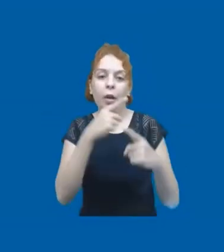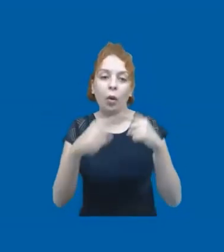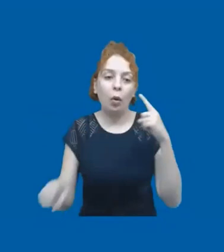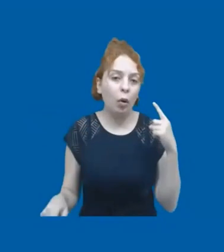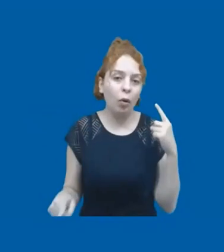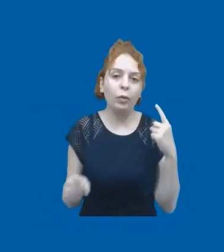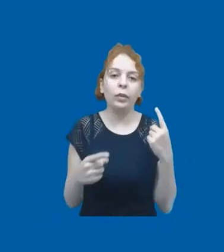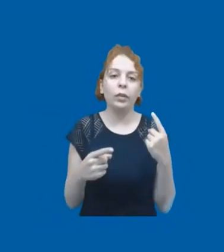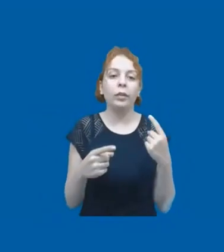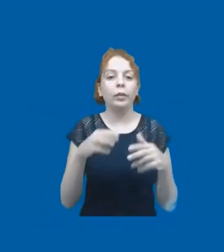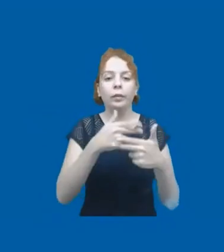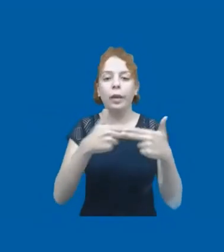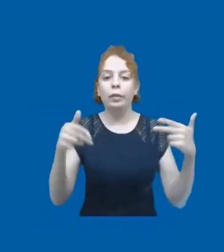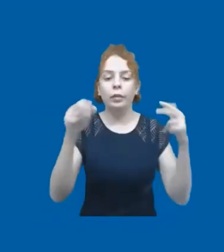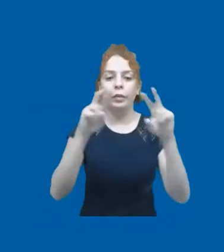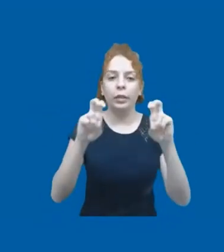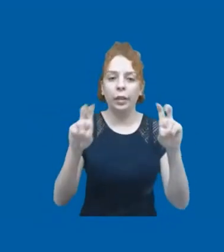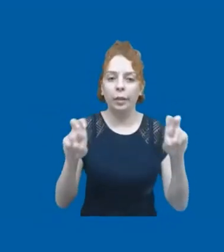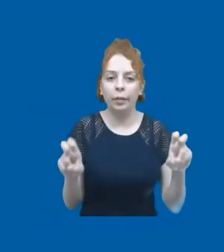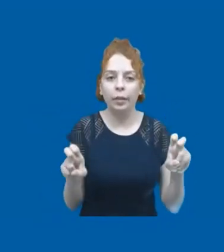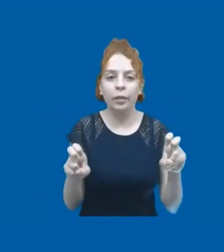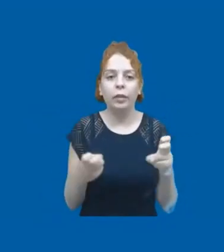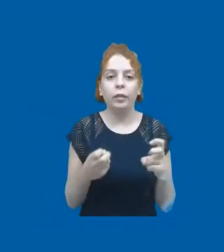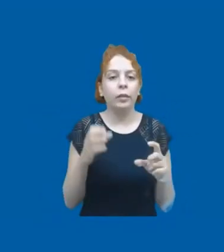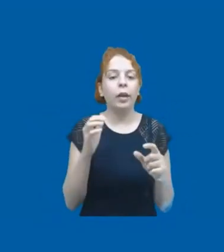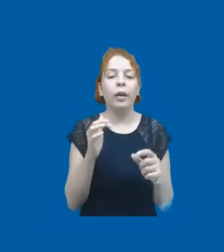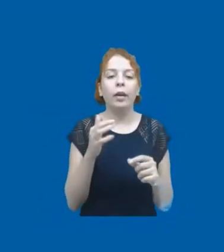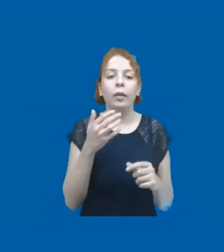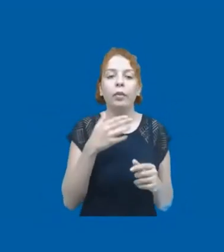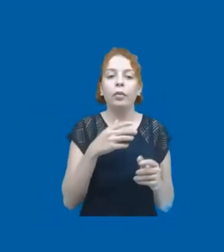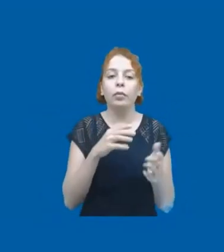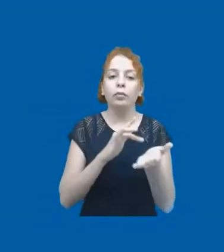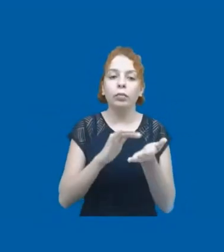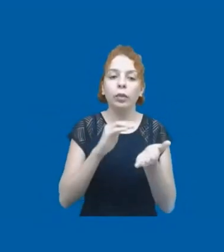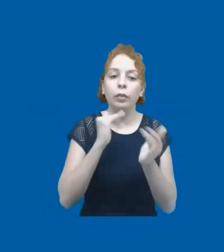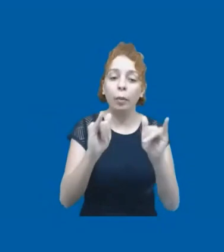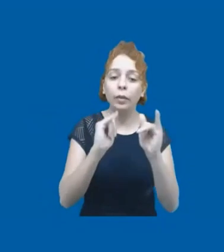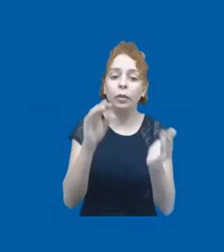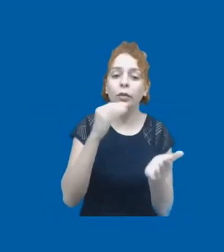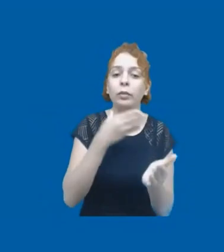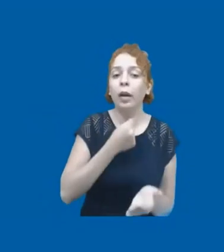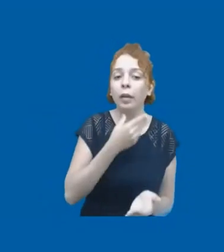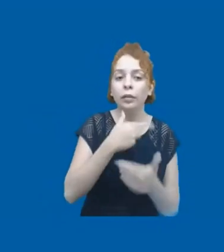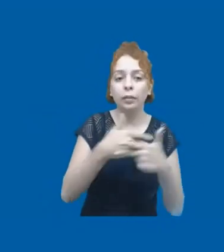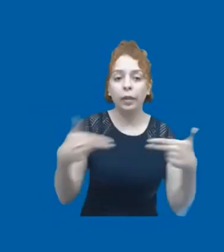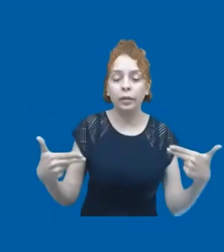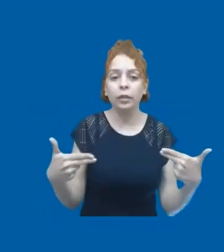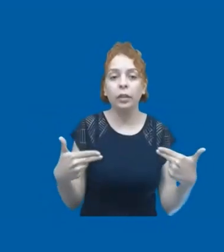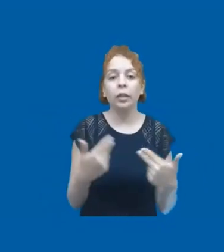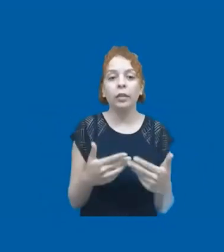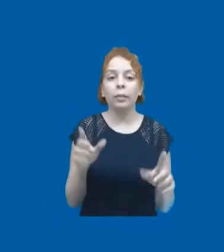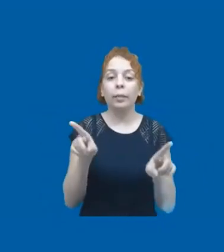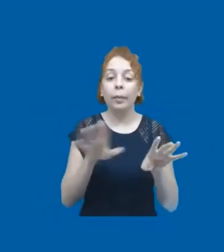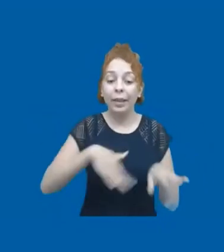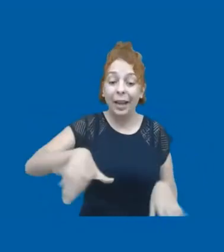questões ligadas à desinformação e fake news, mas, sem dúvida, dentro do nosso mandato, a área mais impactada foi a